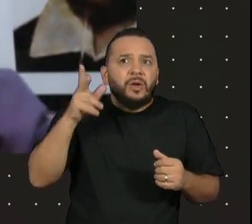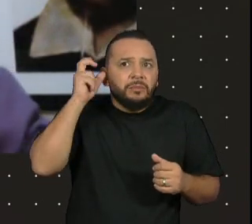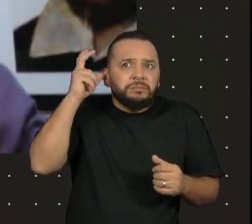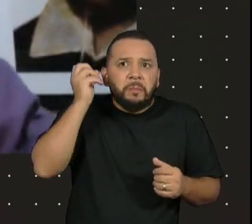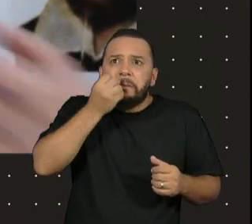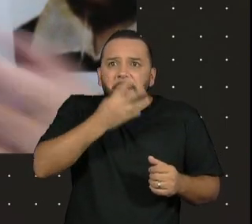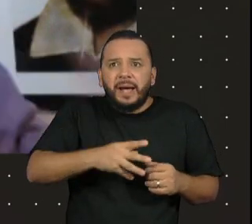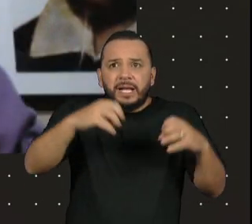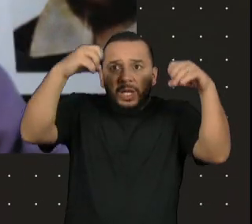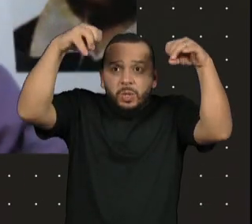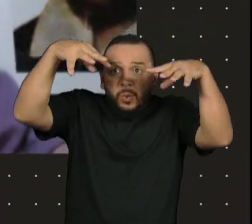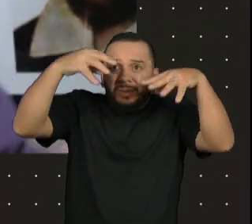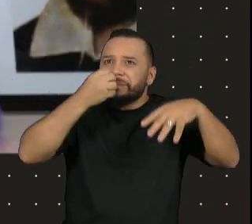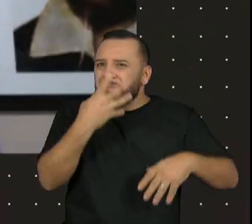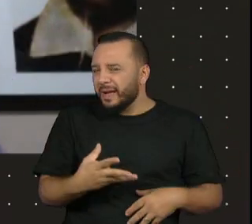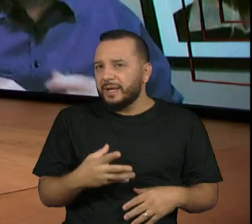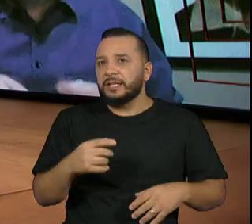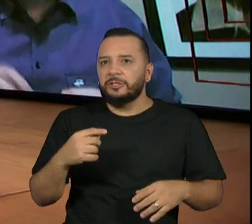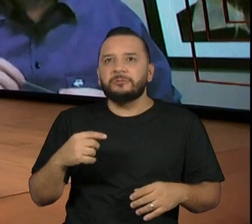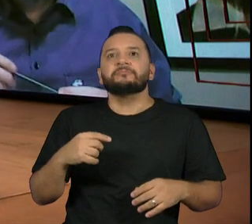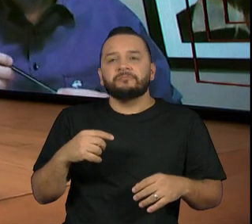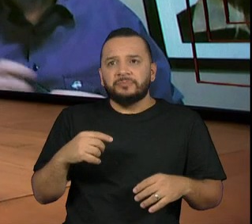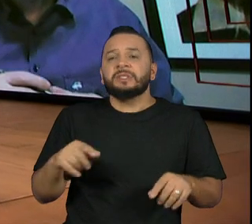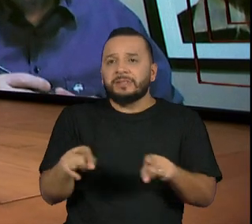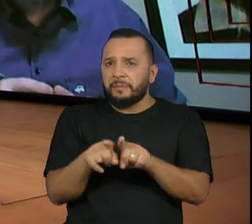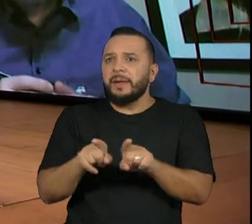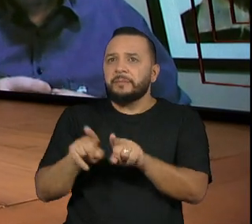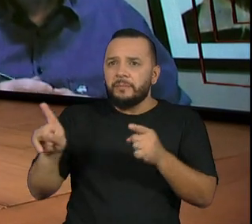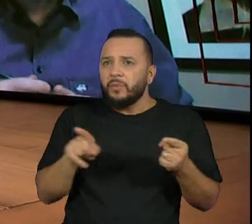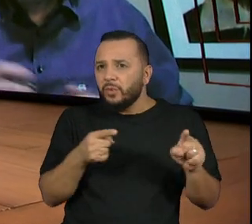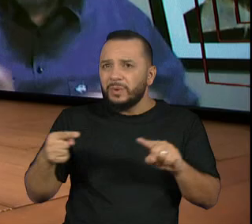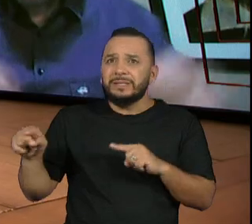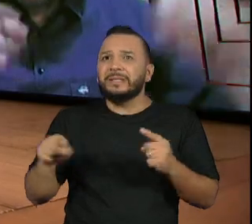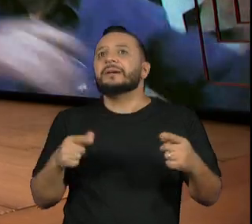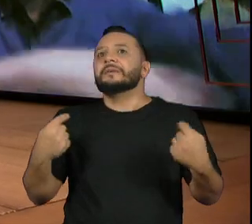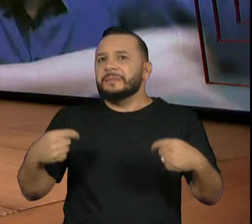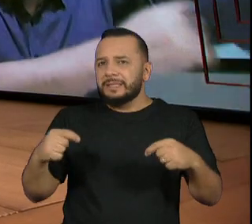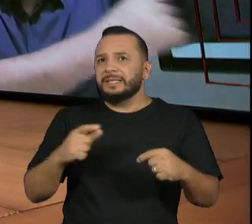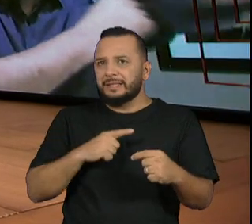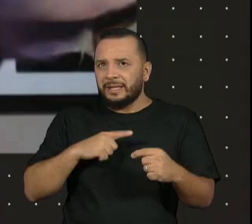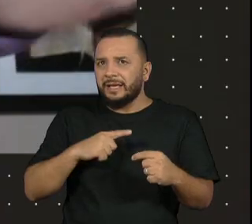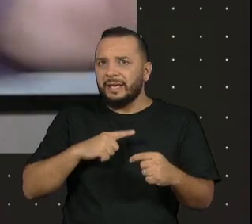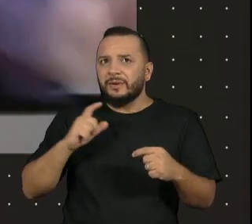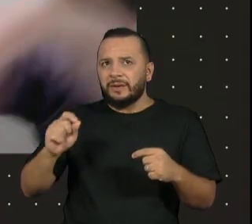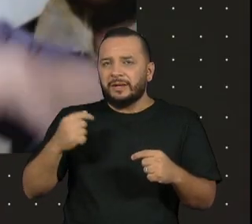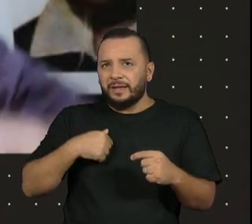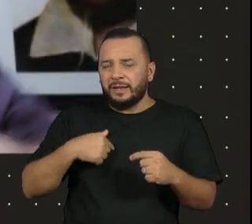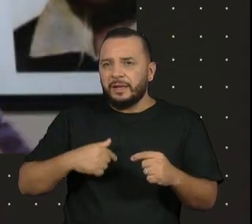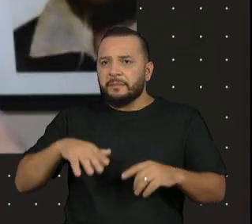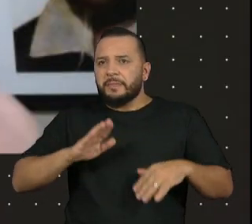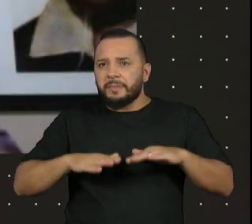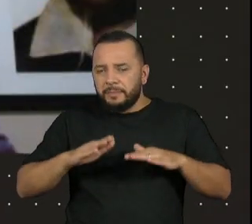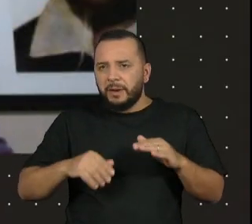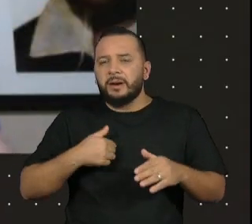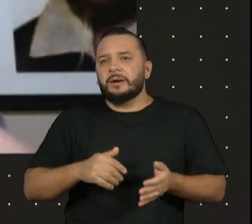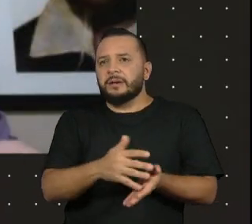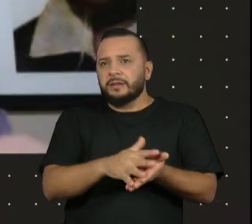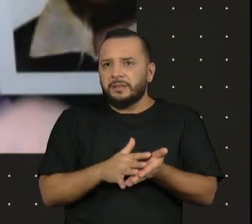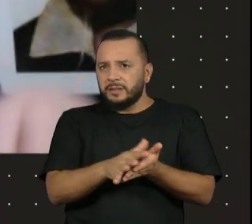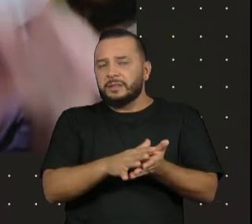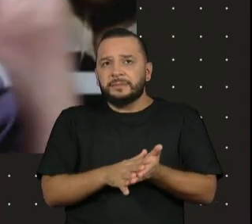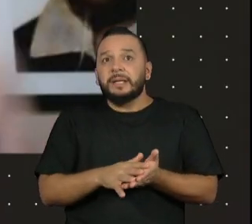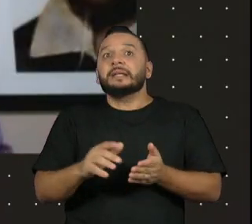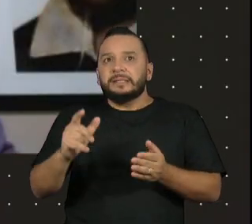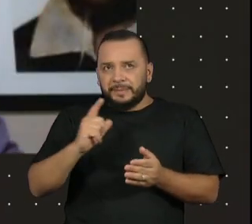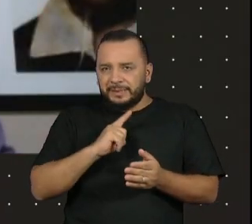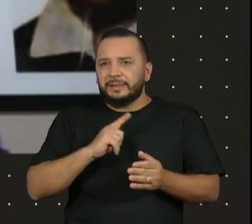têm que ter tudo. E se ele quer ensinar música, treinar música, ele vai ter o pandeiro, vai ter o tambor, vai ter o agogô, mas vai